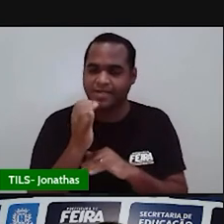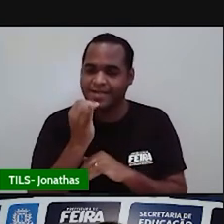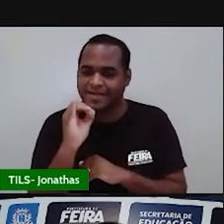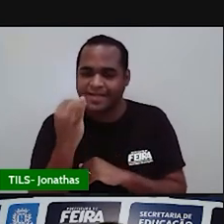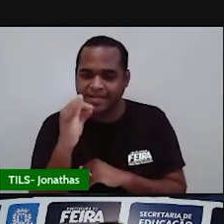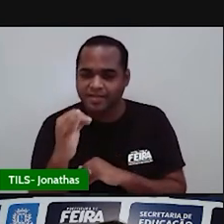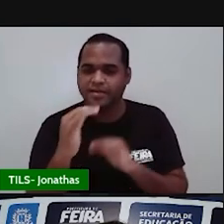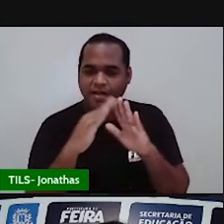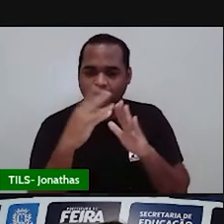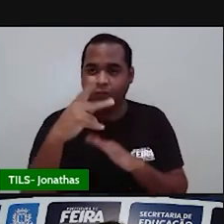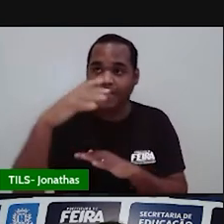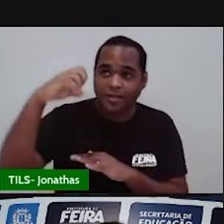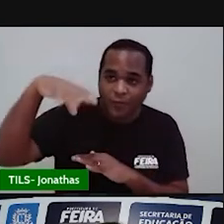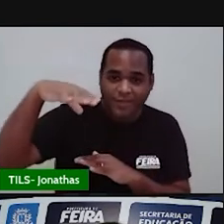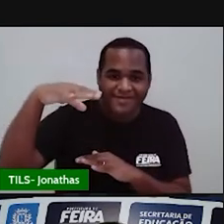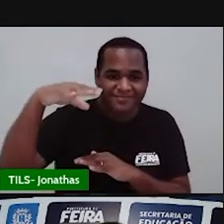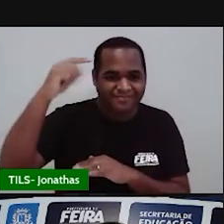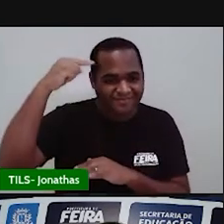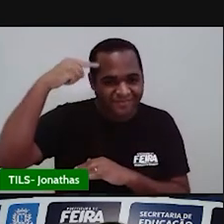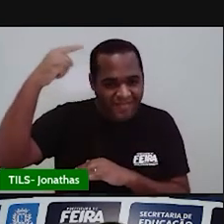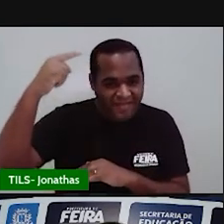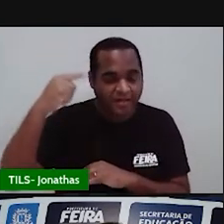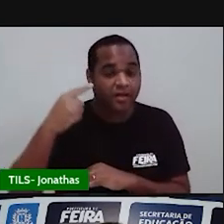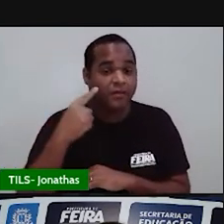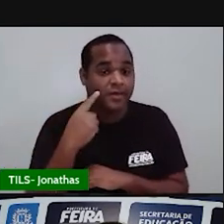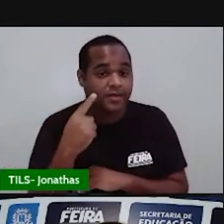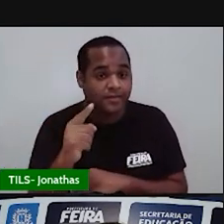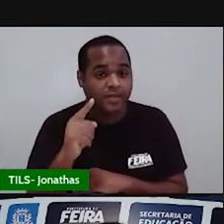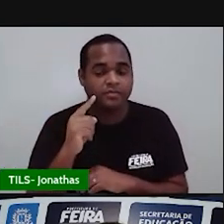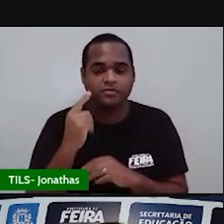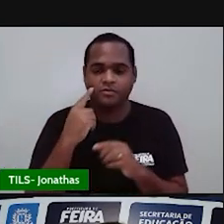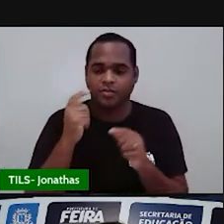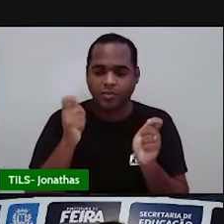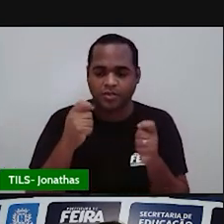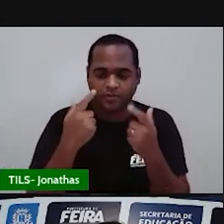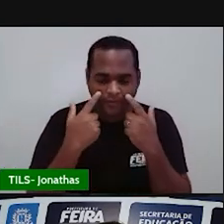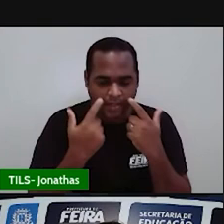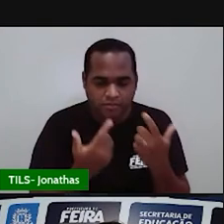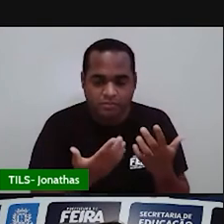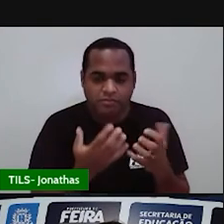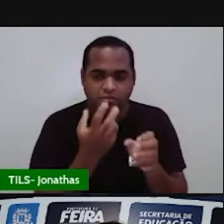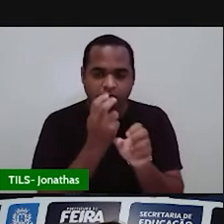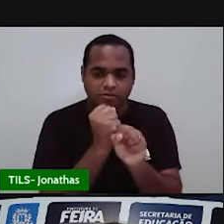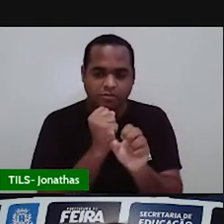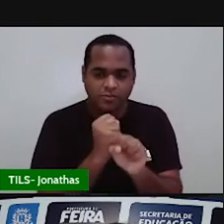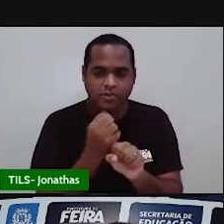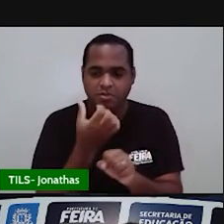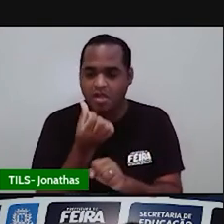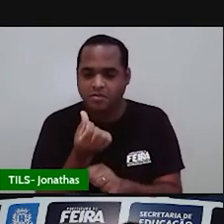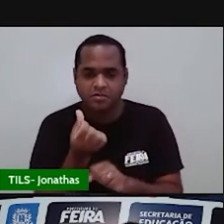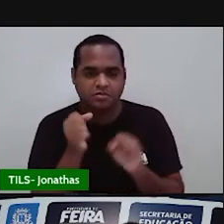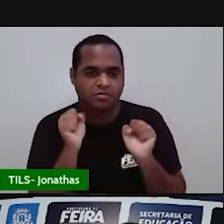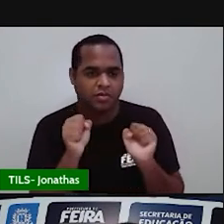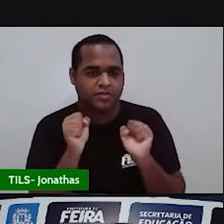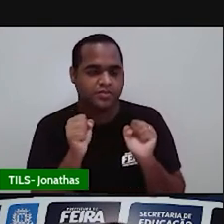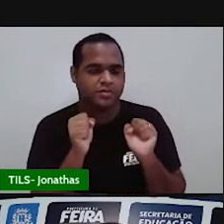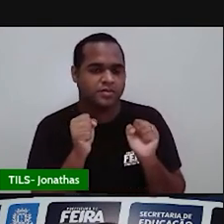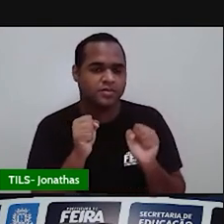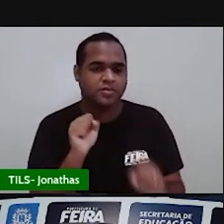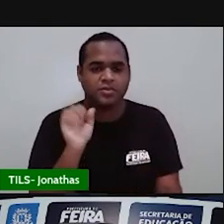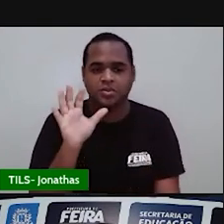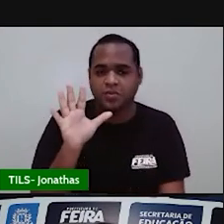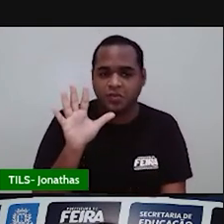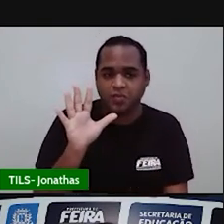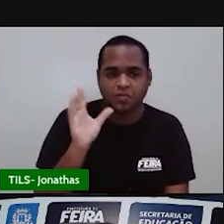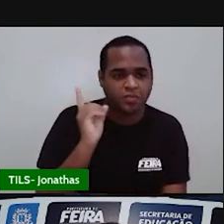E dar uma olhadinha nelas, né? Ou até pode, né? Se você não encontrar seis, você pode... Se você achou